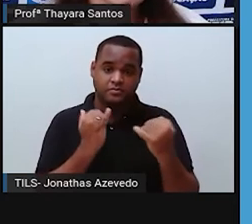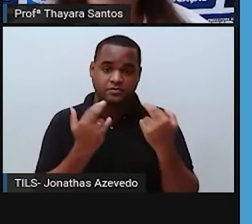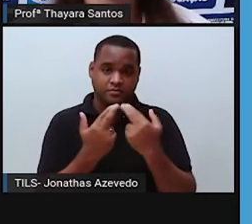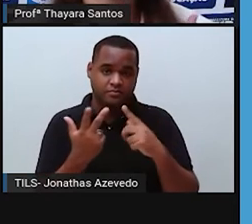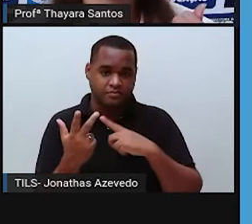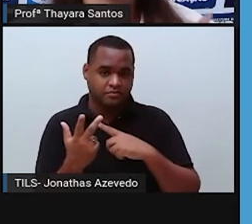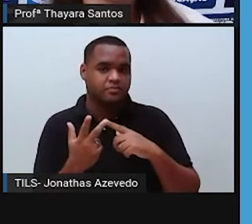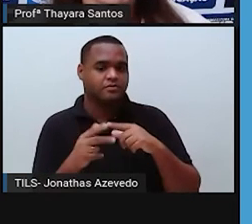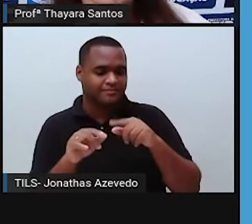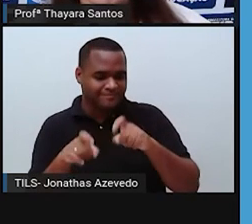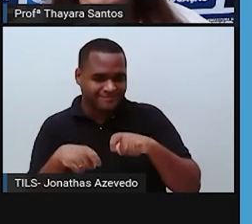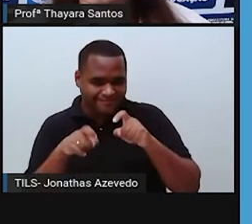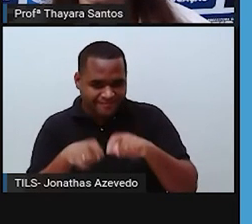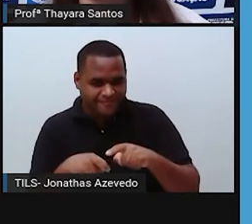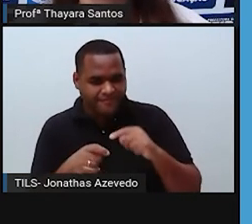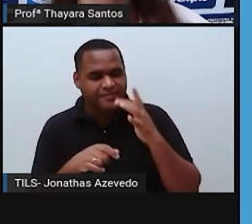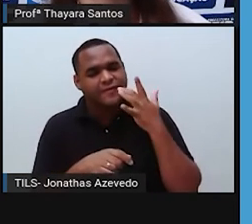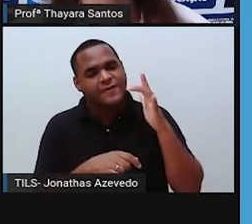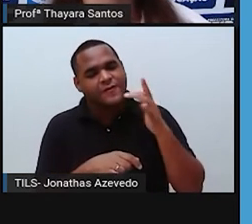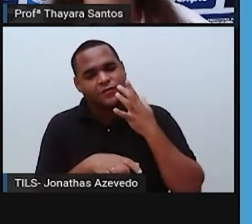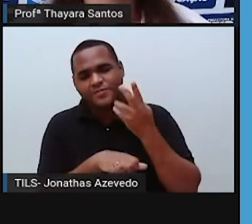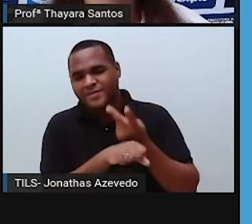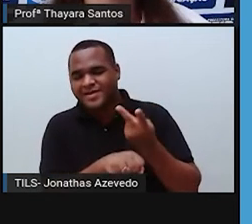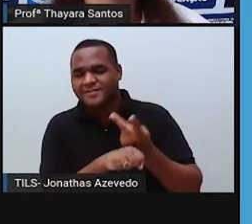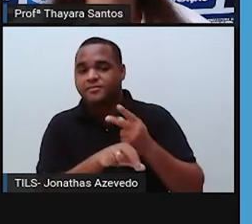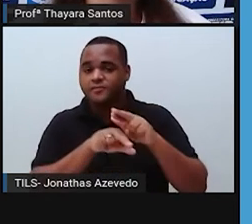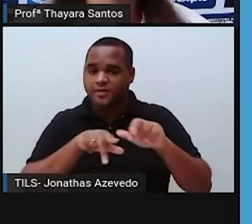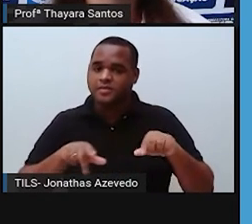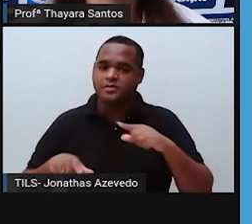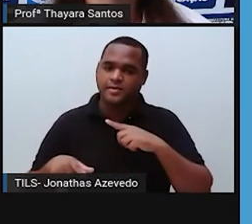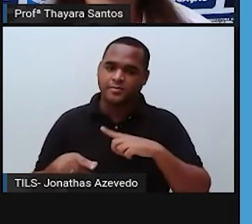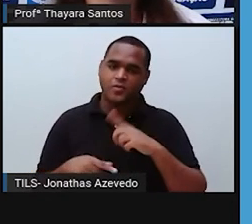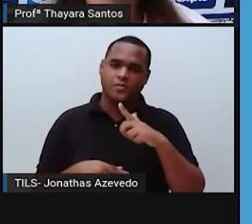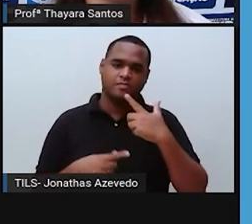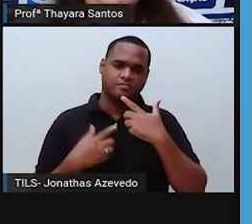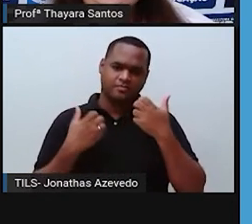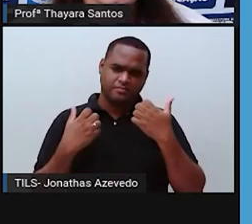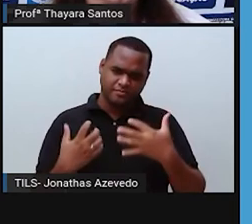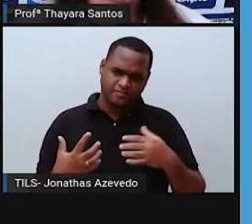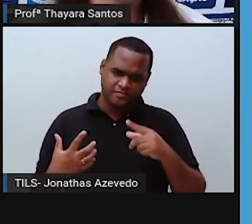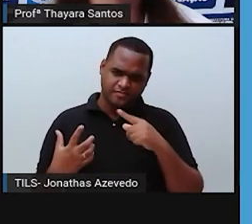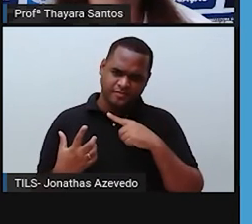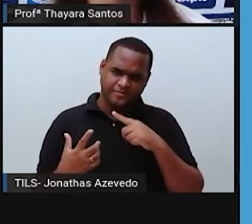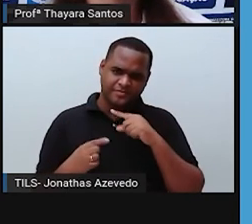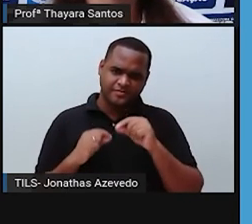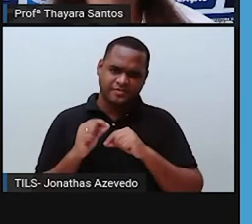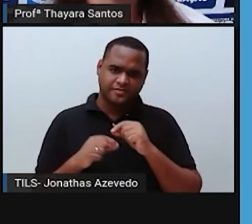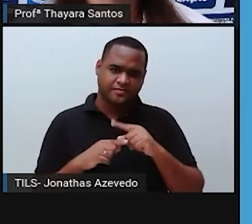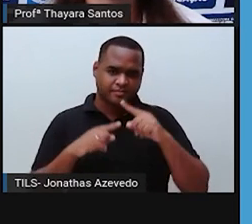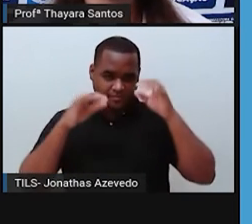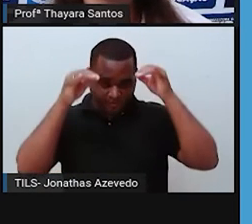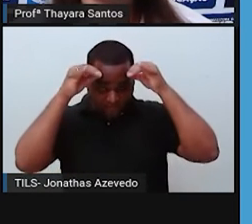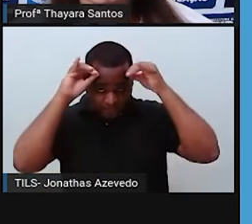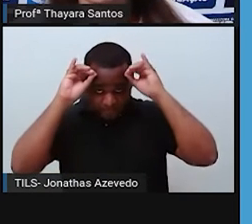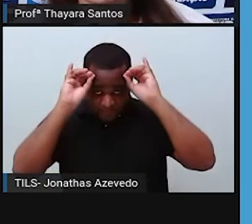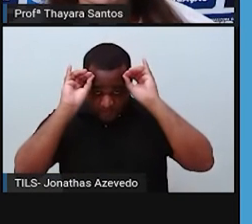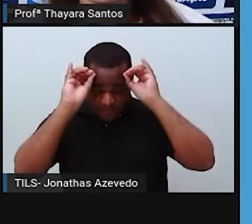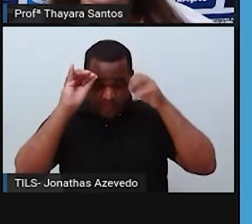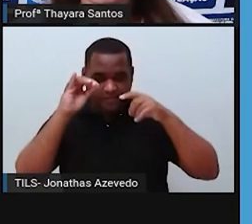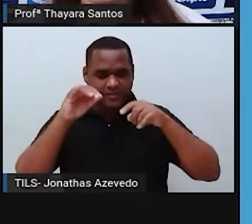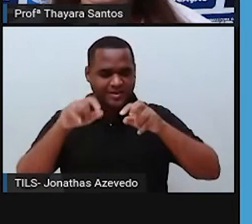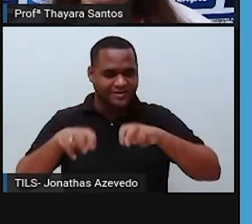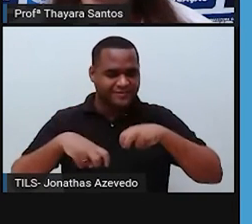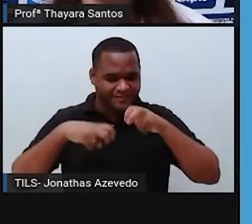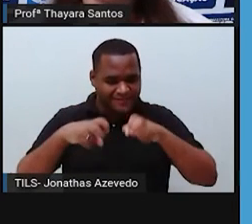mineração, extração de recurso mineral. Depois a gente pode falar também da pecuária. Áreas têm sido desmatadas